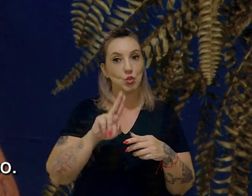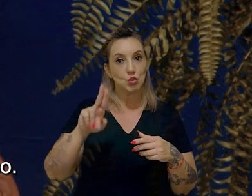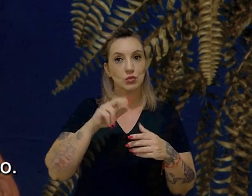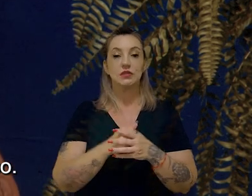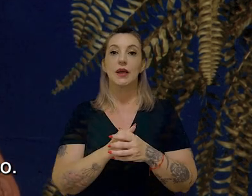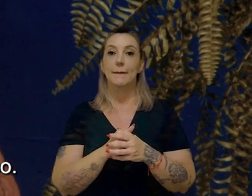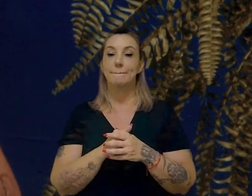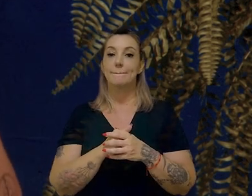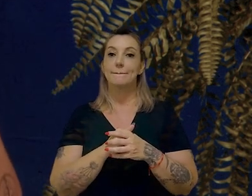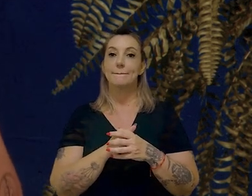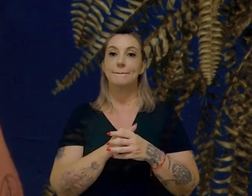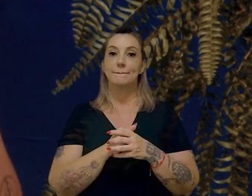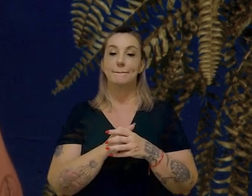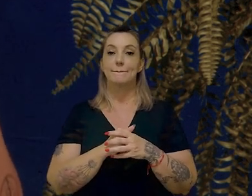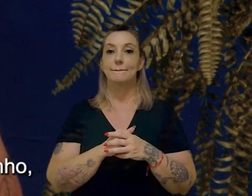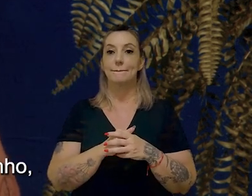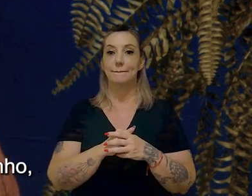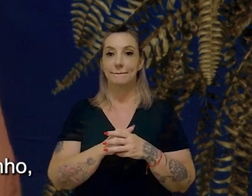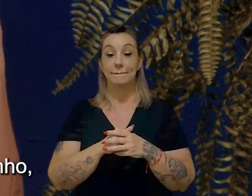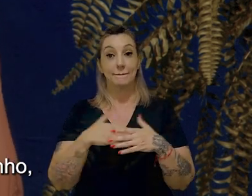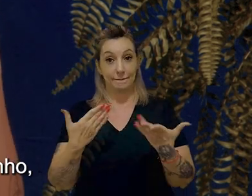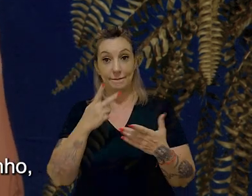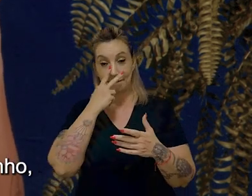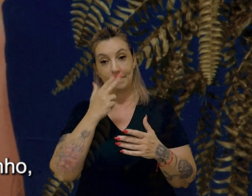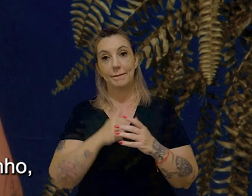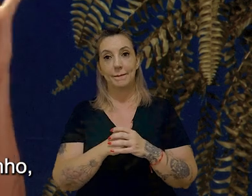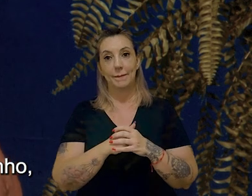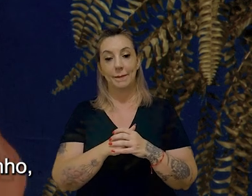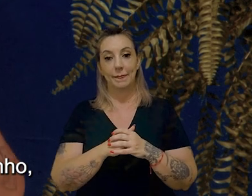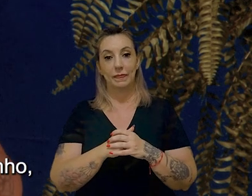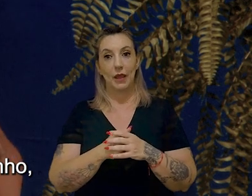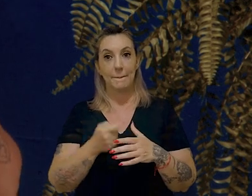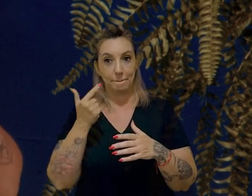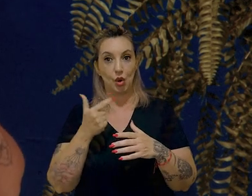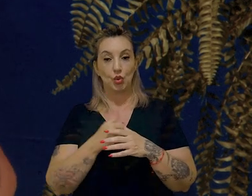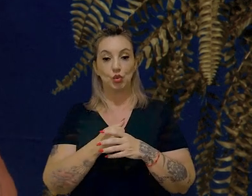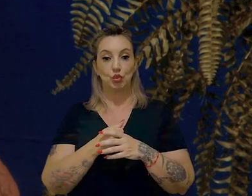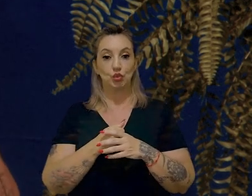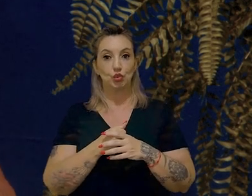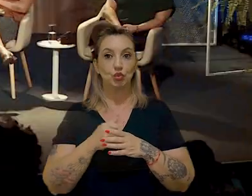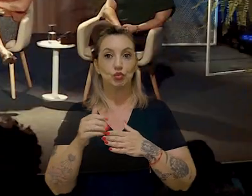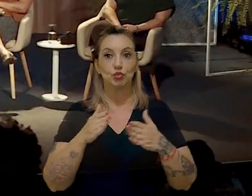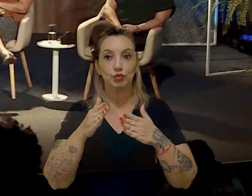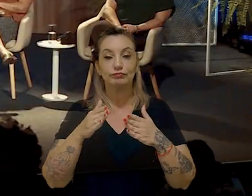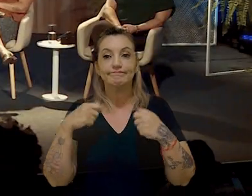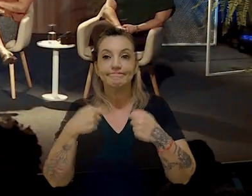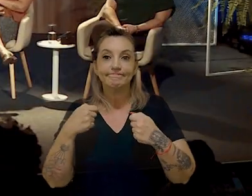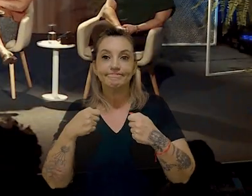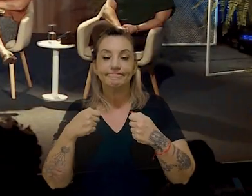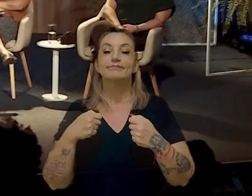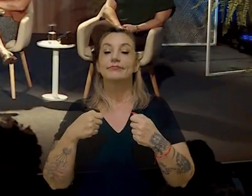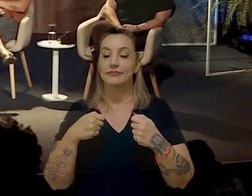para isso. E aí eu acho que é um pouquinho do caminho que a gente está